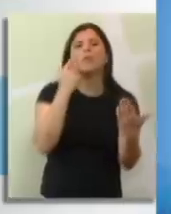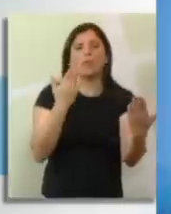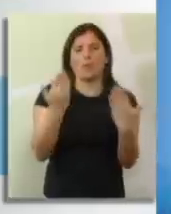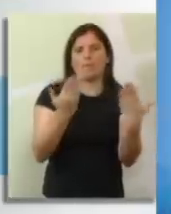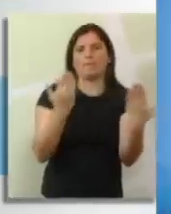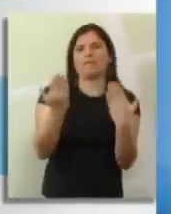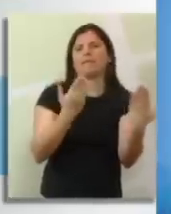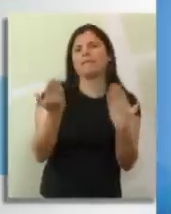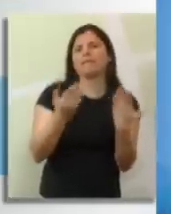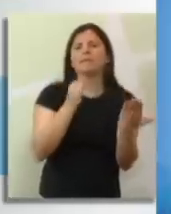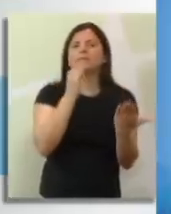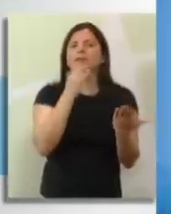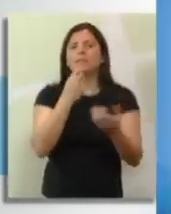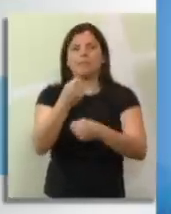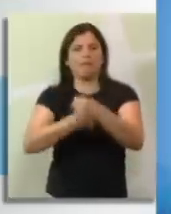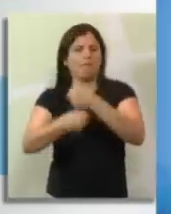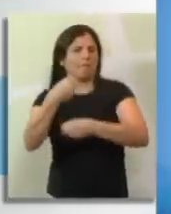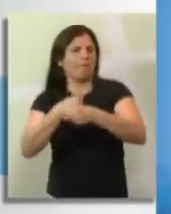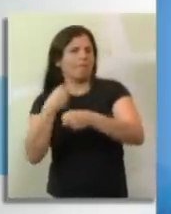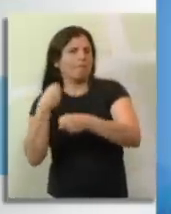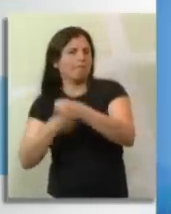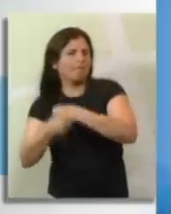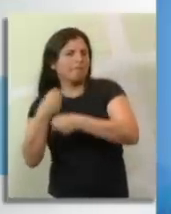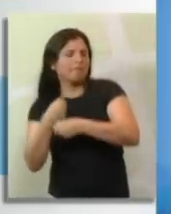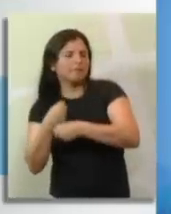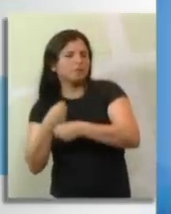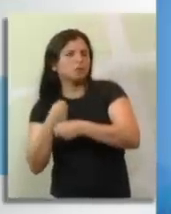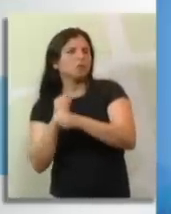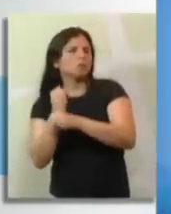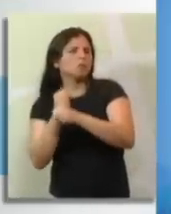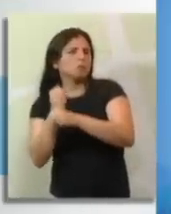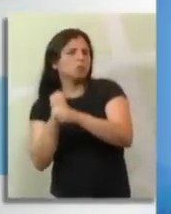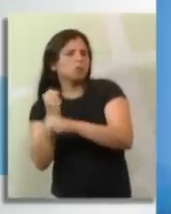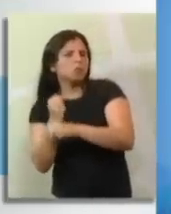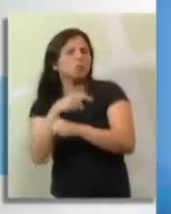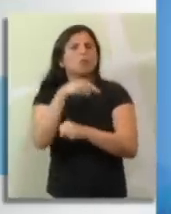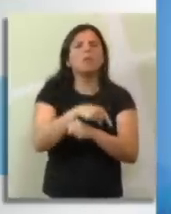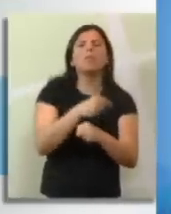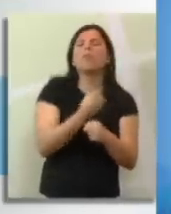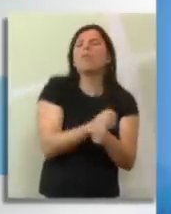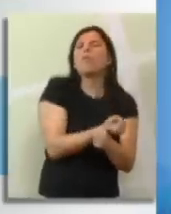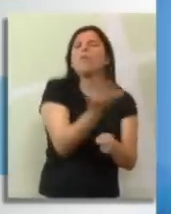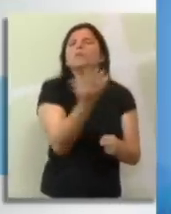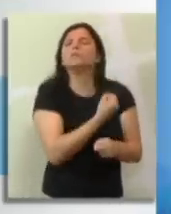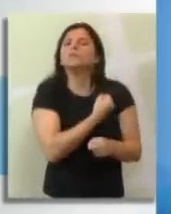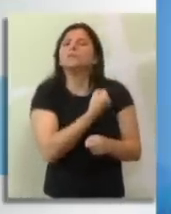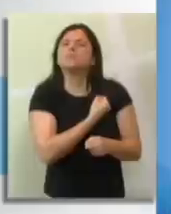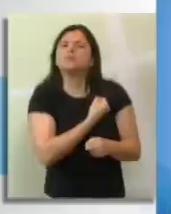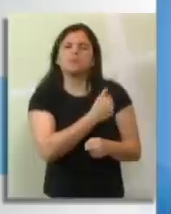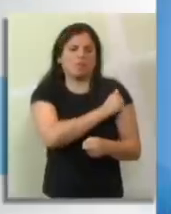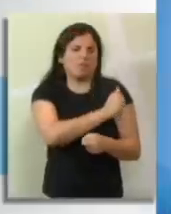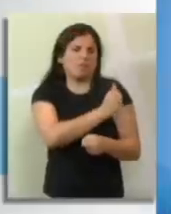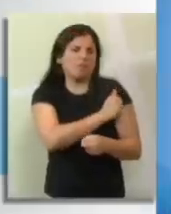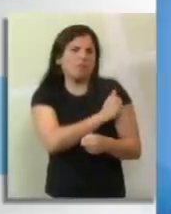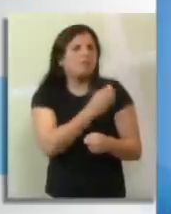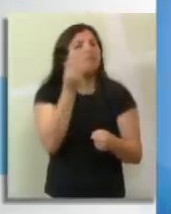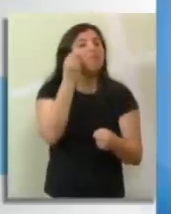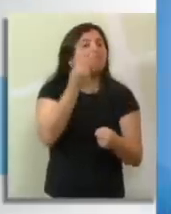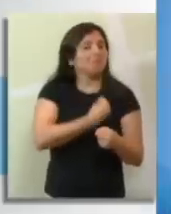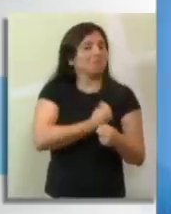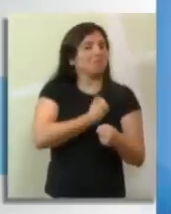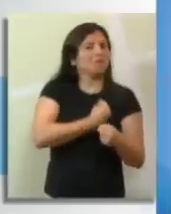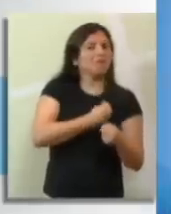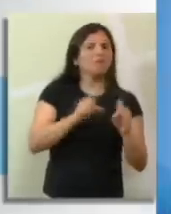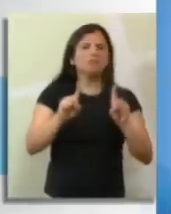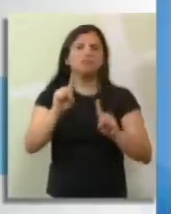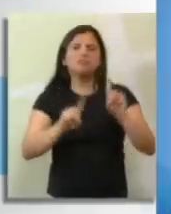crescimento no número de alunos de uma escola nos últimos quatro anos. Essa linha vermelha mostra o crescimento e o decrescimento do